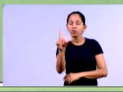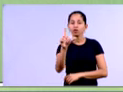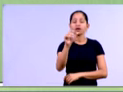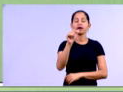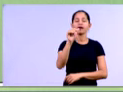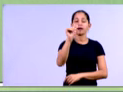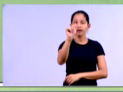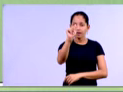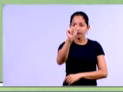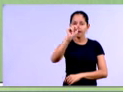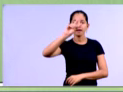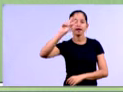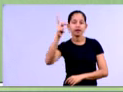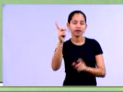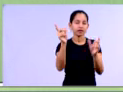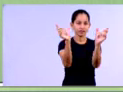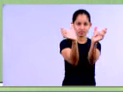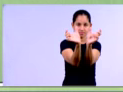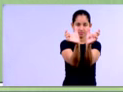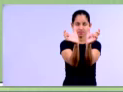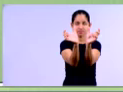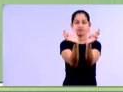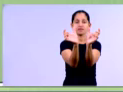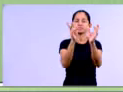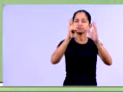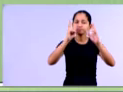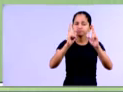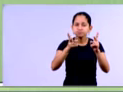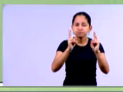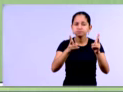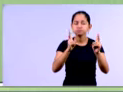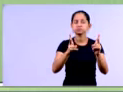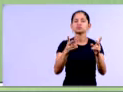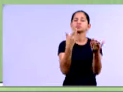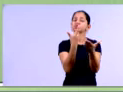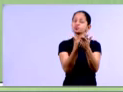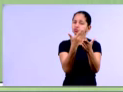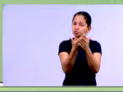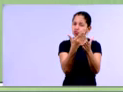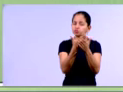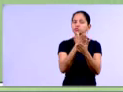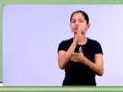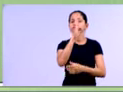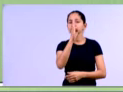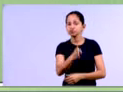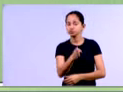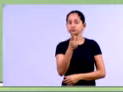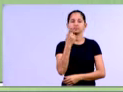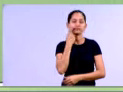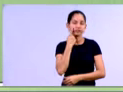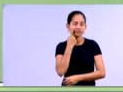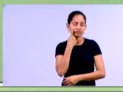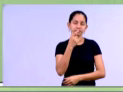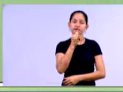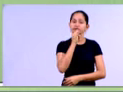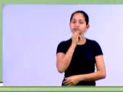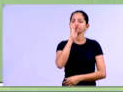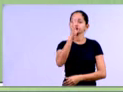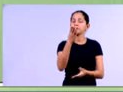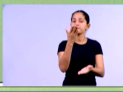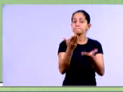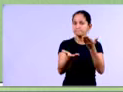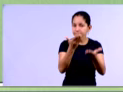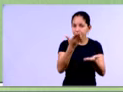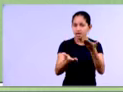por AH. Das duas demonstrações financeiras já estudadas, né, gente? Então, quais são as duas demonstrações financeiras que nós já estudamos? O balanço